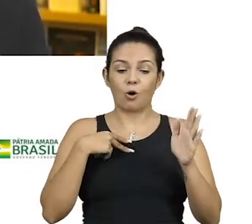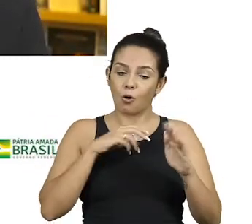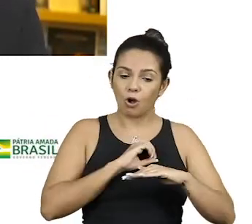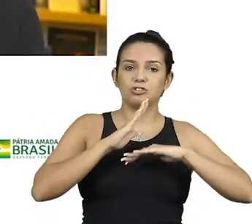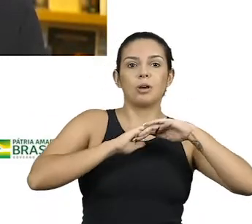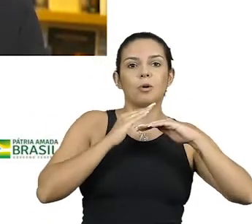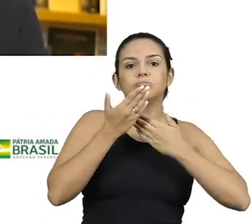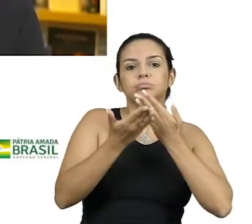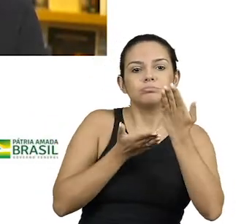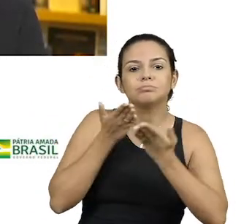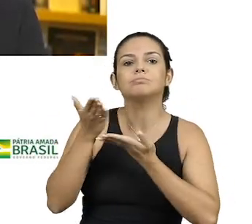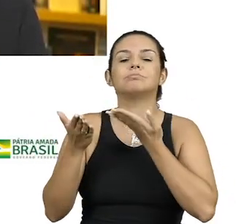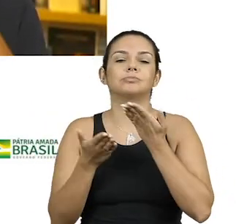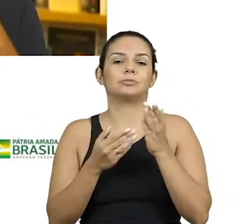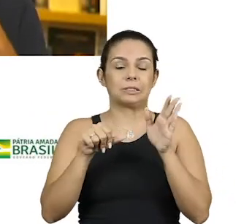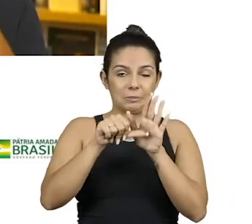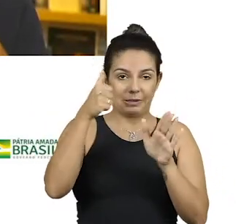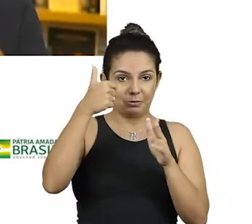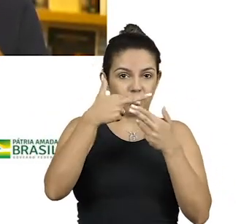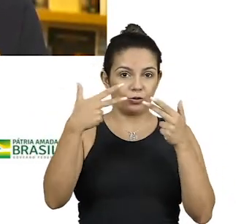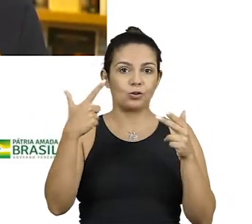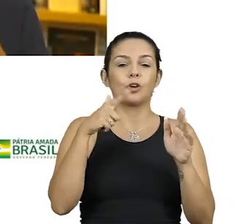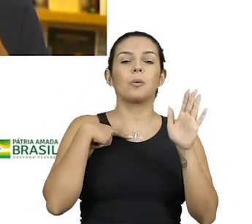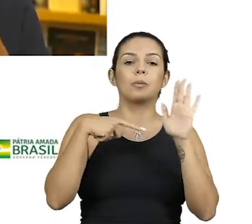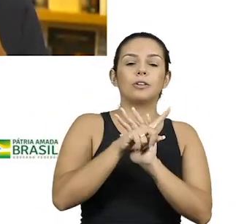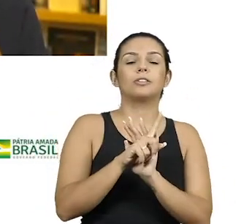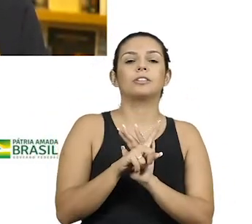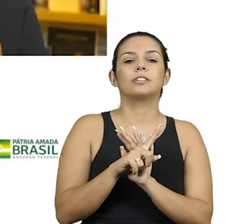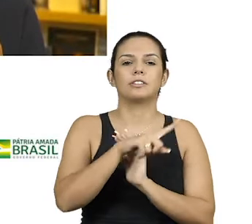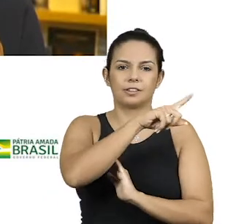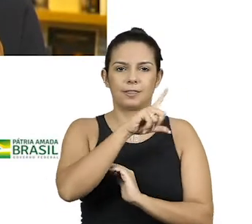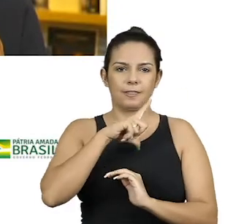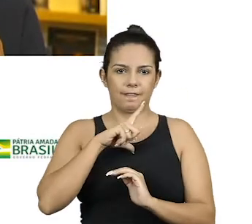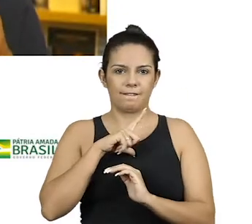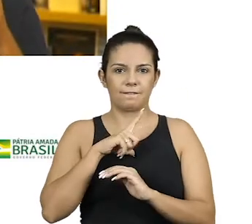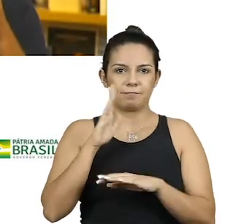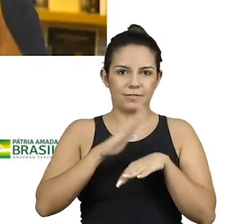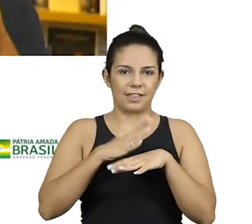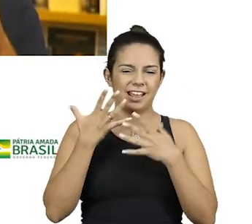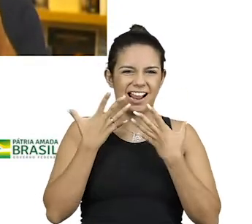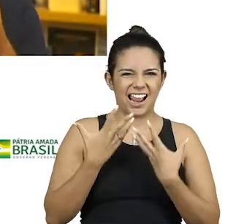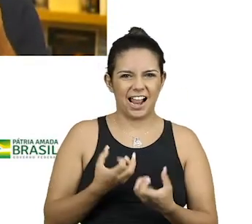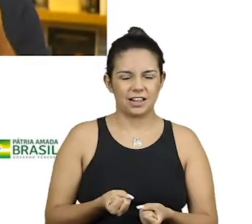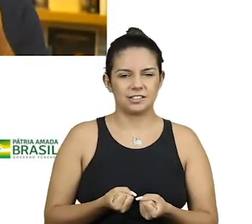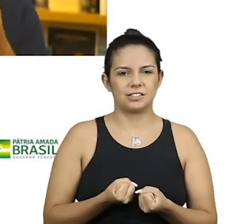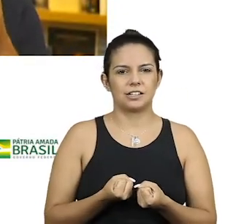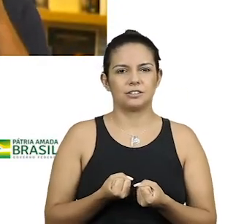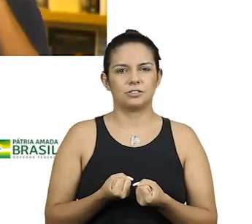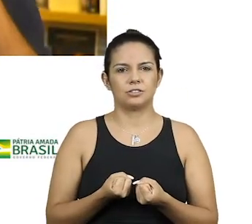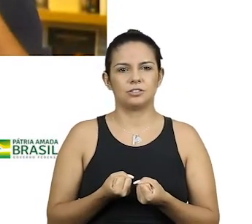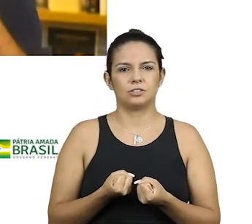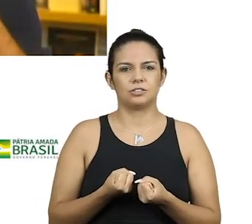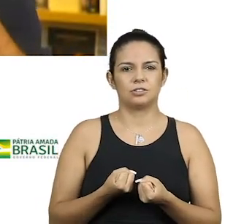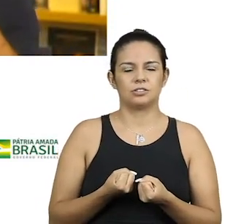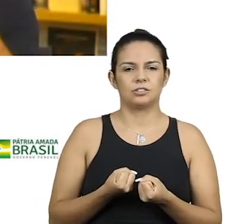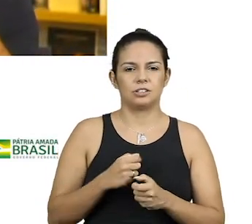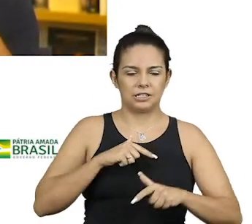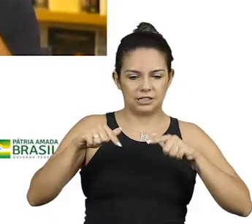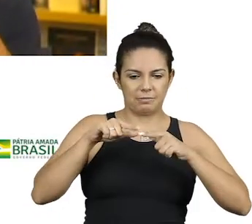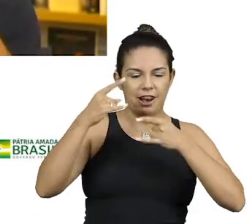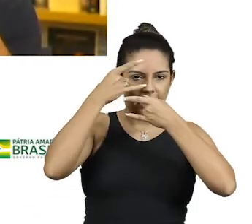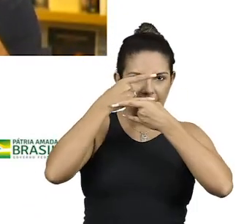Primeiro, a outra coisa que eu te perguntar é o seguinte. Você também não fica mais cansado depois que você trabalha aqui? Porque